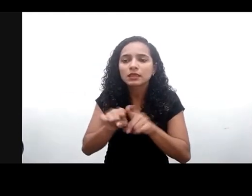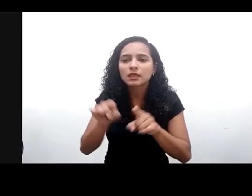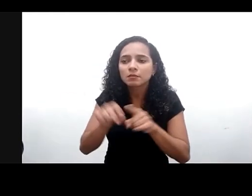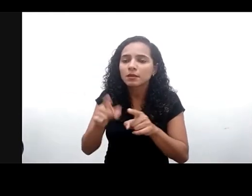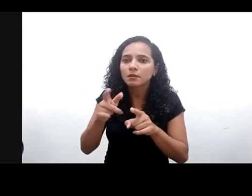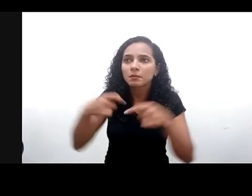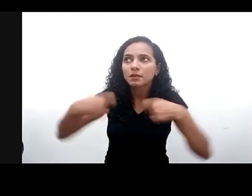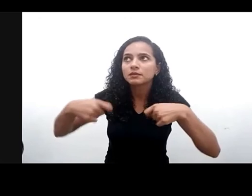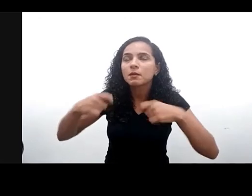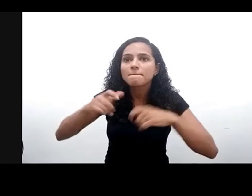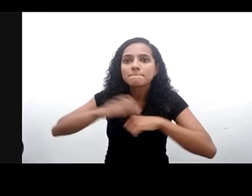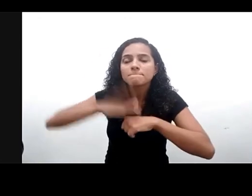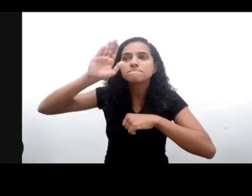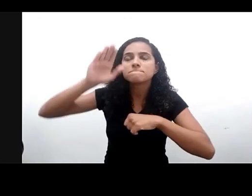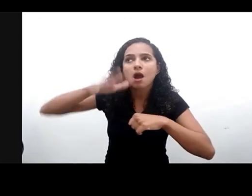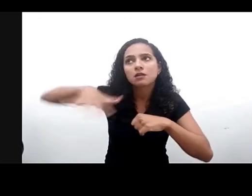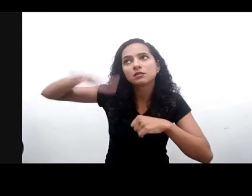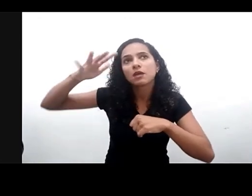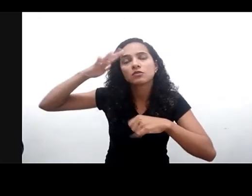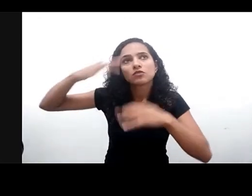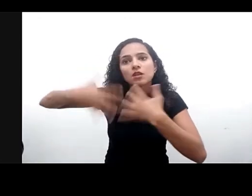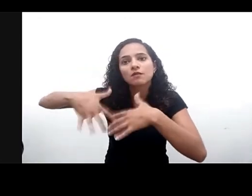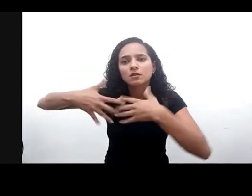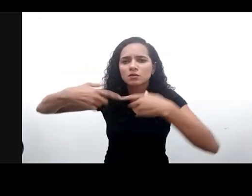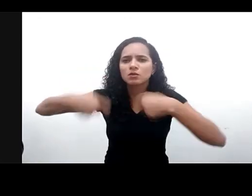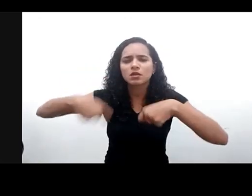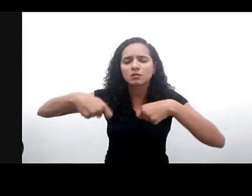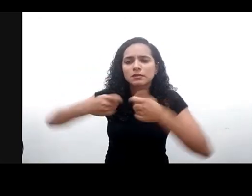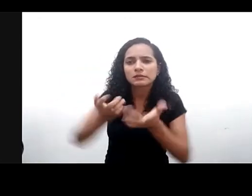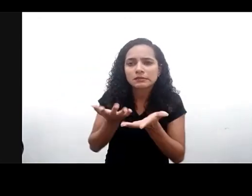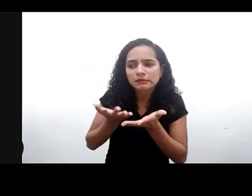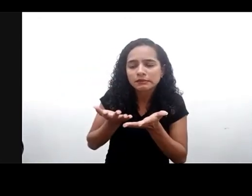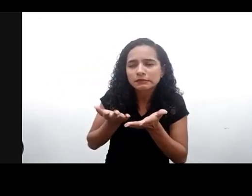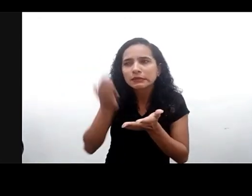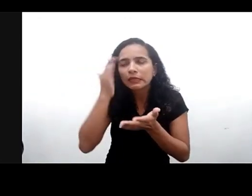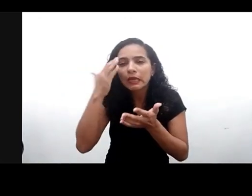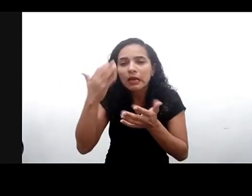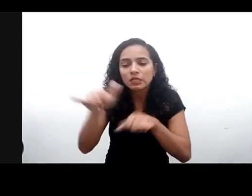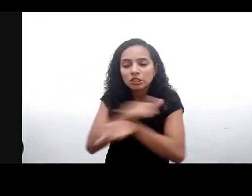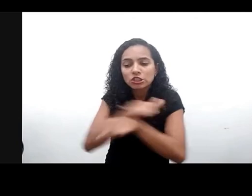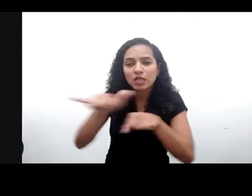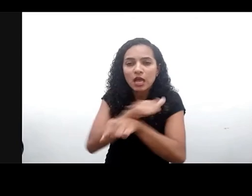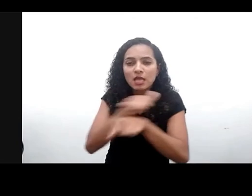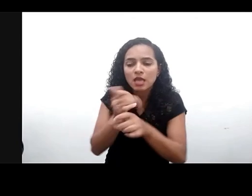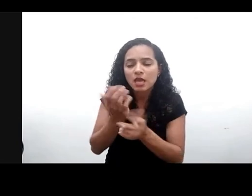de reflexão sobre esses dilemas que precisam de fato serem trabalhados de uma maneira sistemática nas escolas e nas políticas públicas, mas também nas